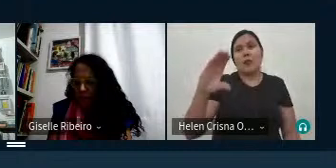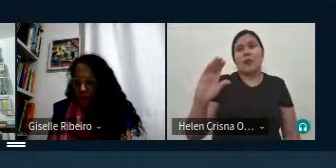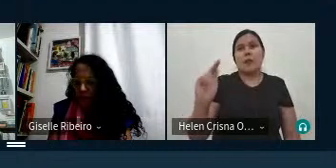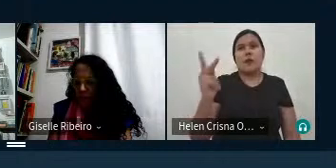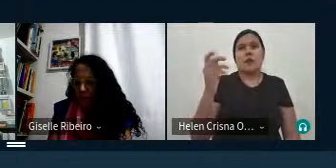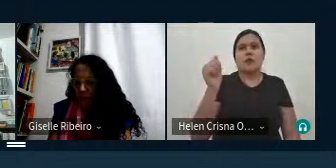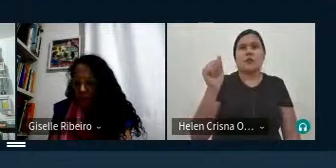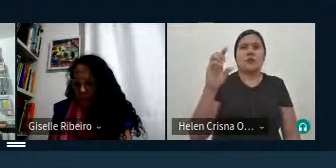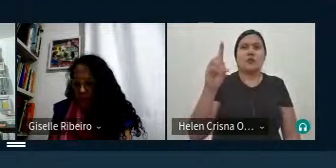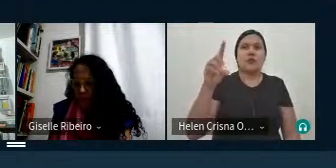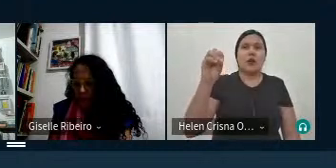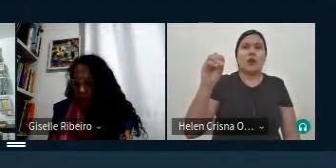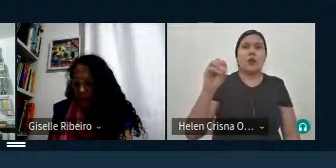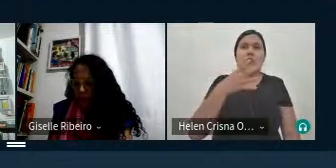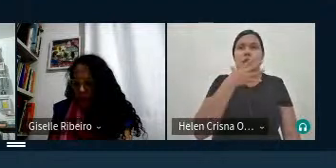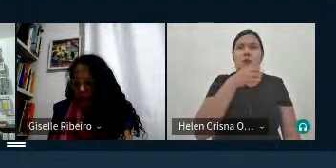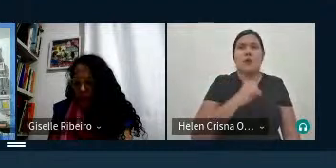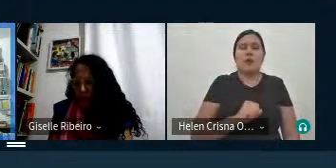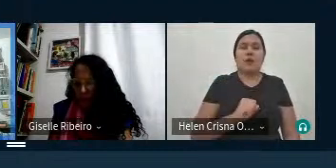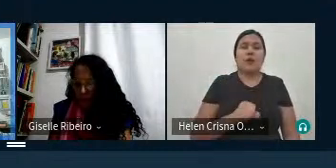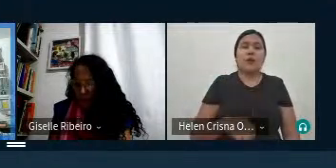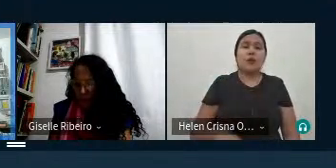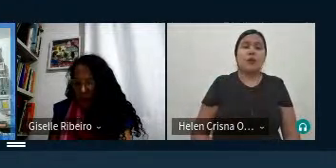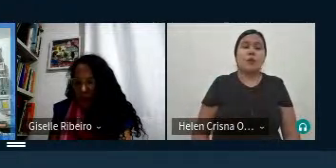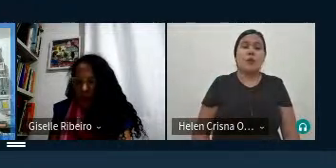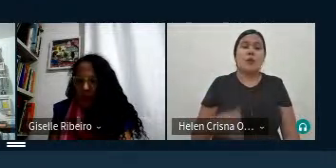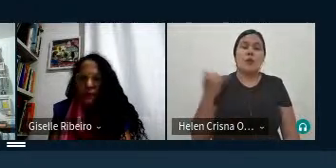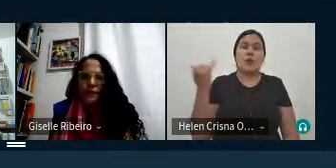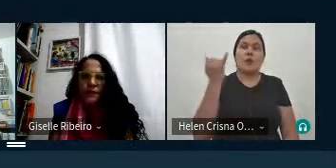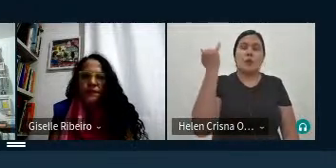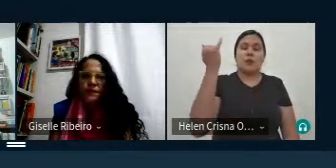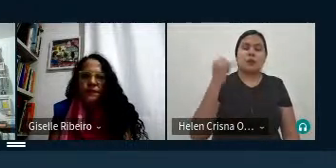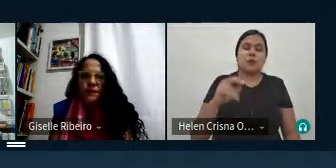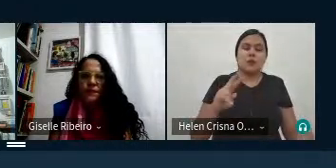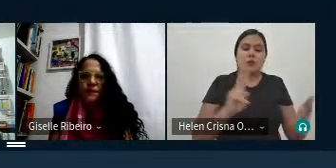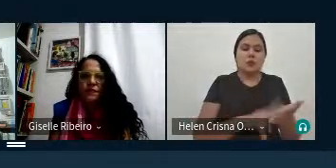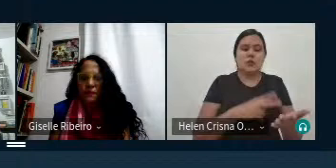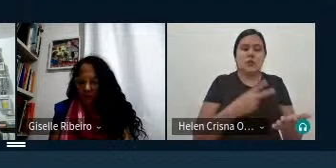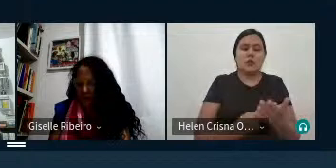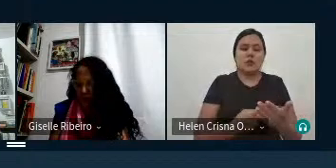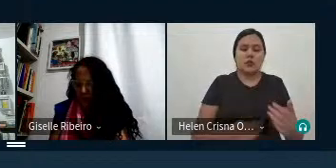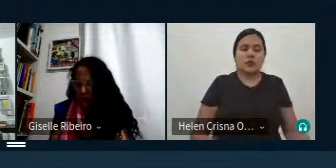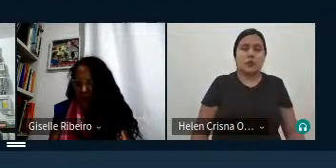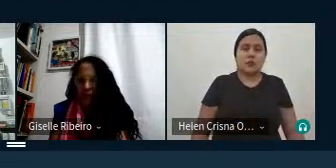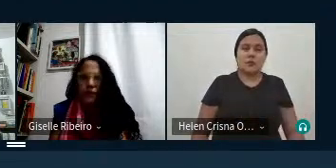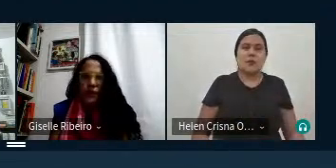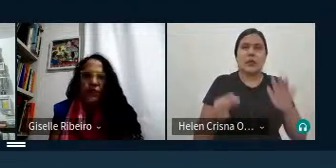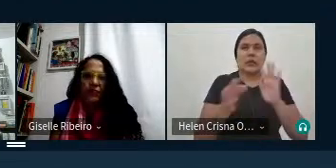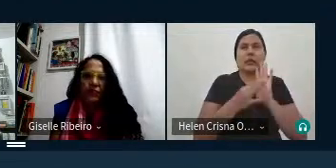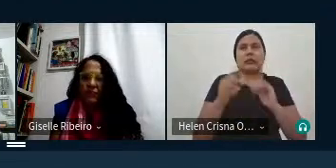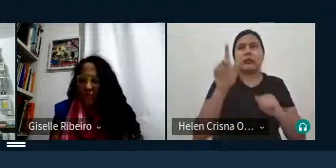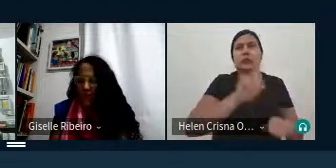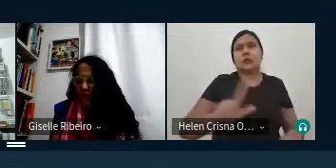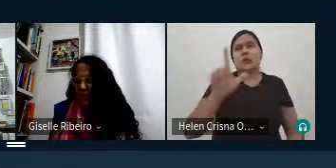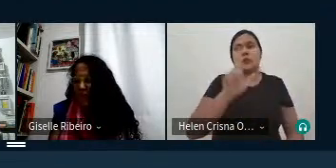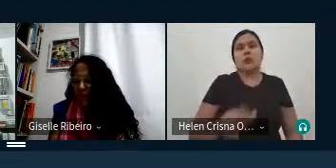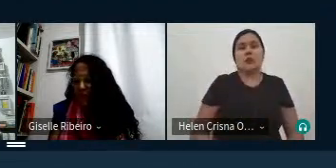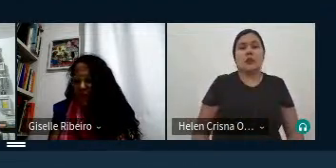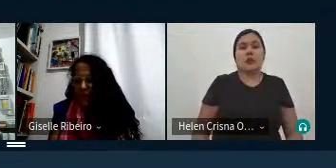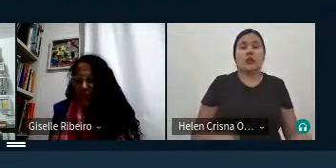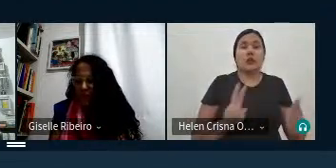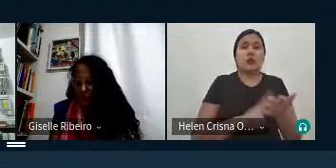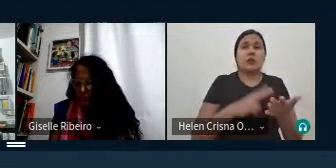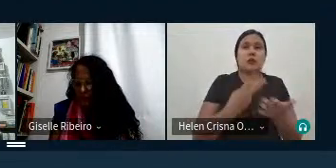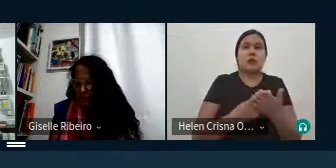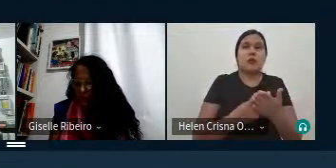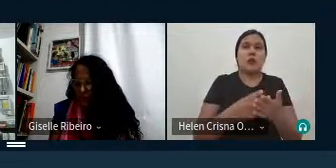para a língua inglesa o principal tradutor e ele é crítico literário também e ele também traduz